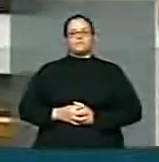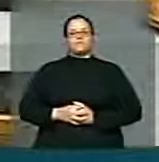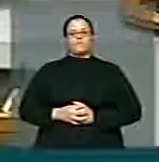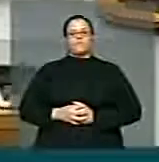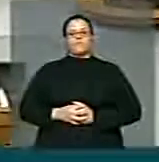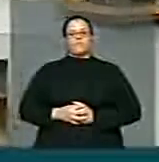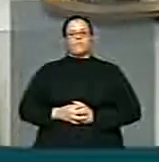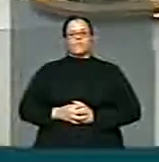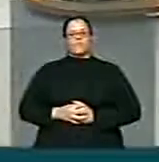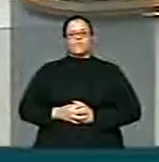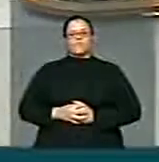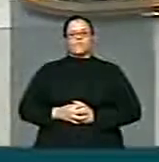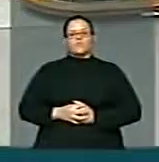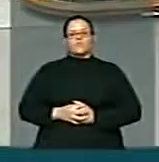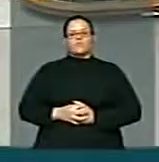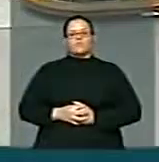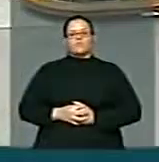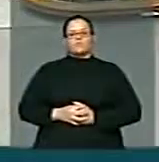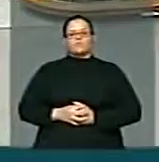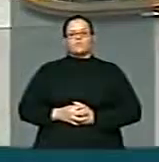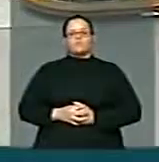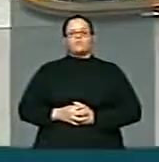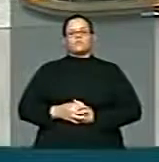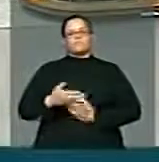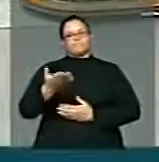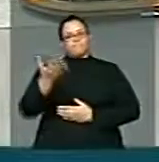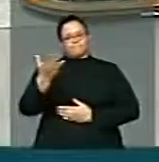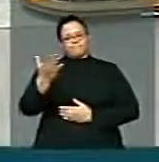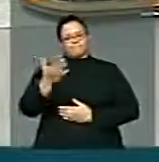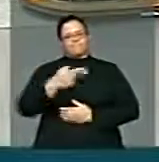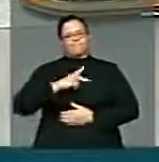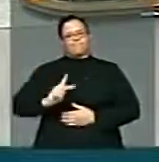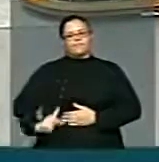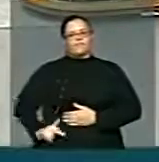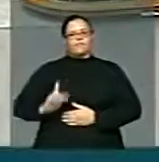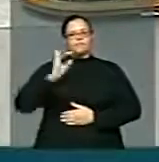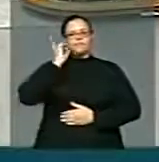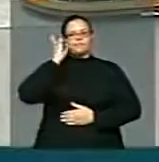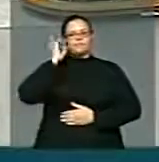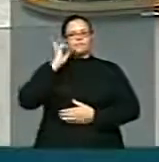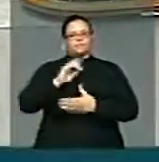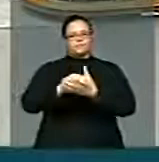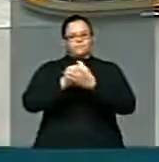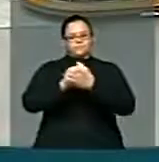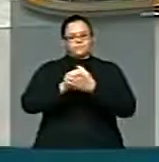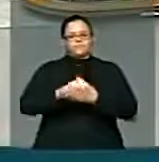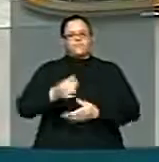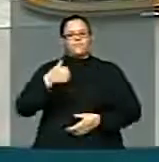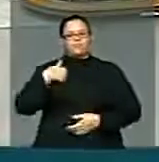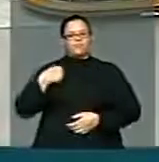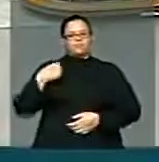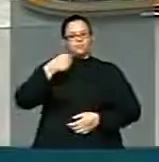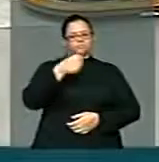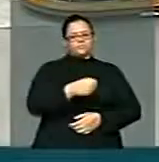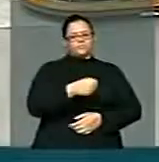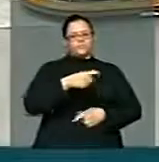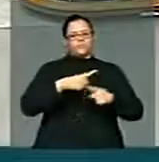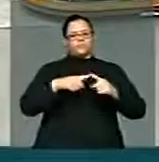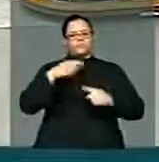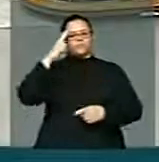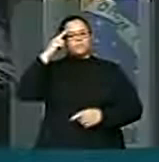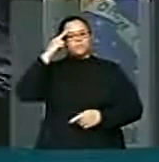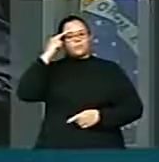Senhor presidente, senhoras e senhores deputados, eu vim a esta tribuna, senhor presidente, para fazer uma reflexão